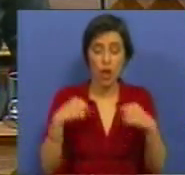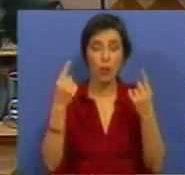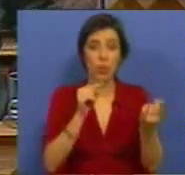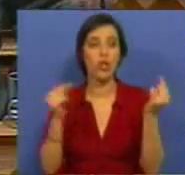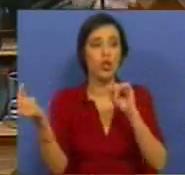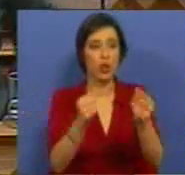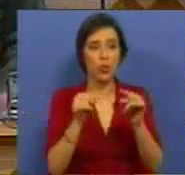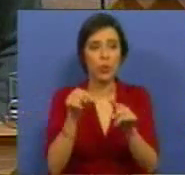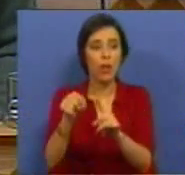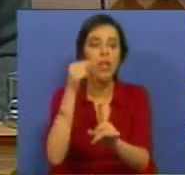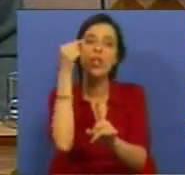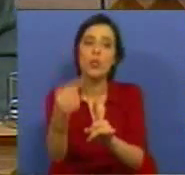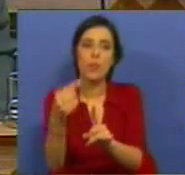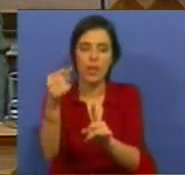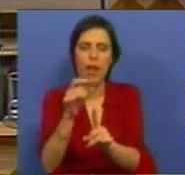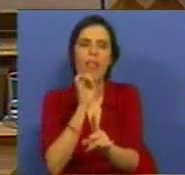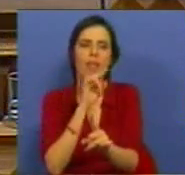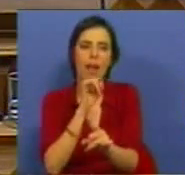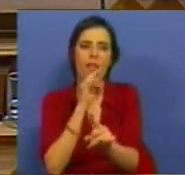discussão na especialidade poderemos ir mais longe.